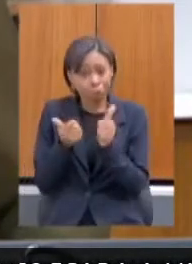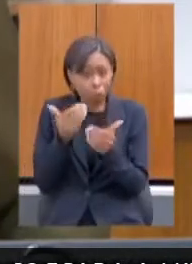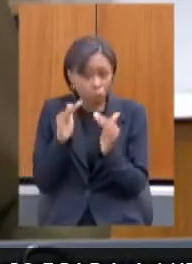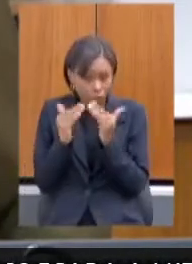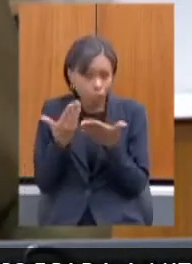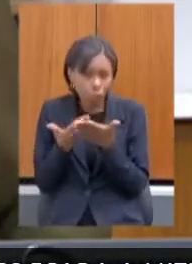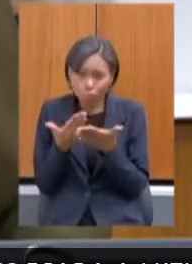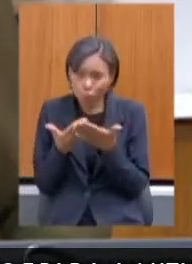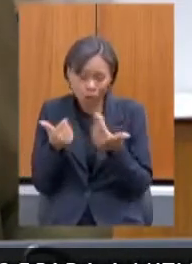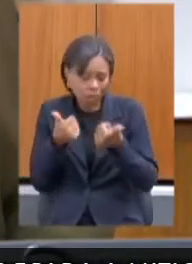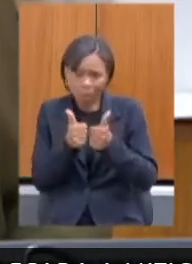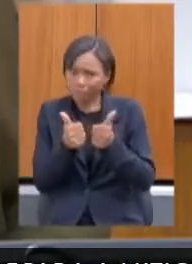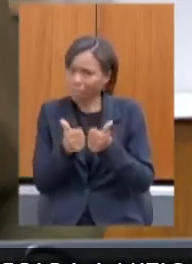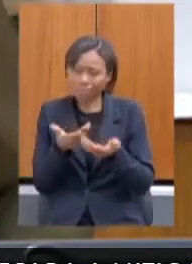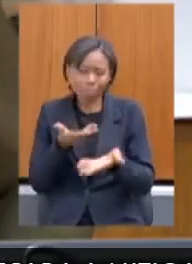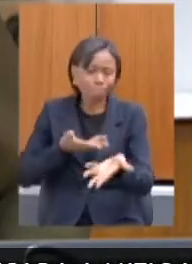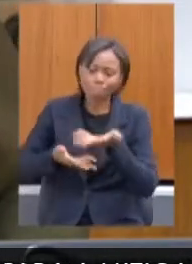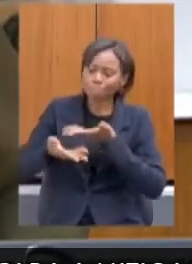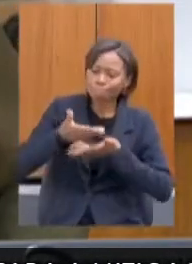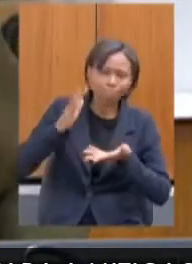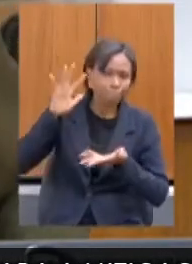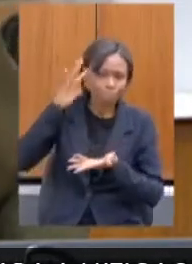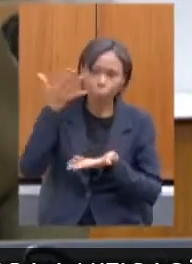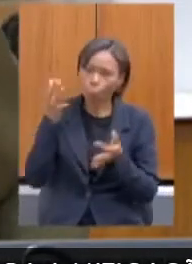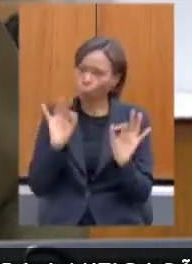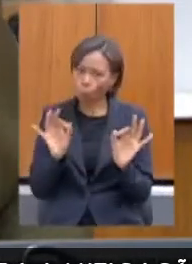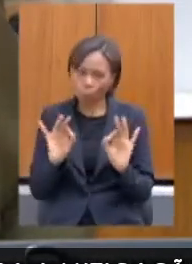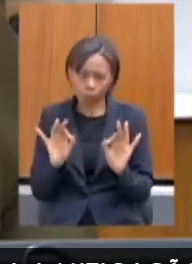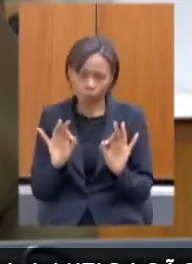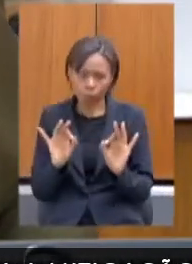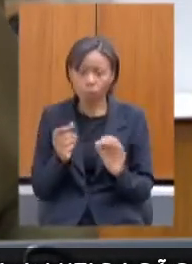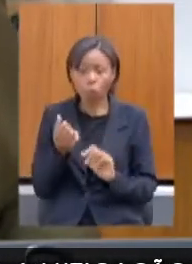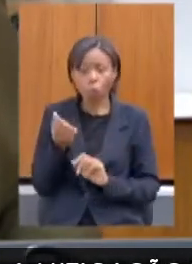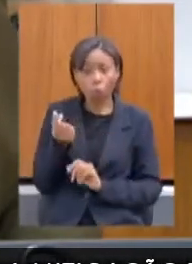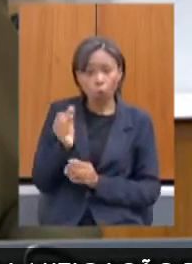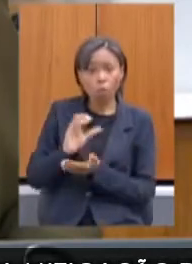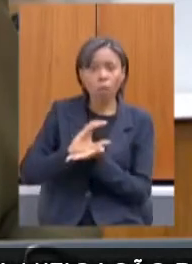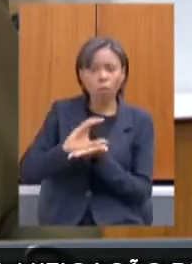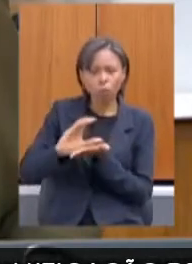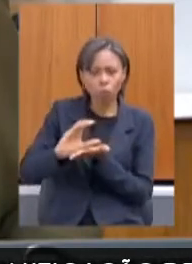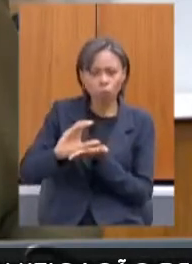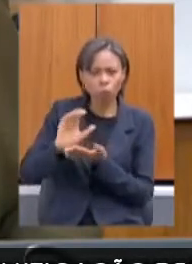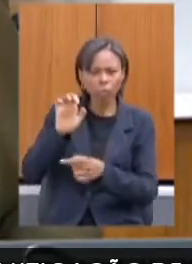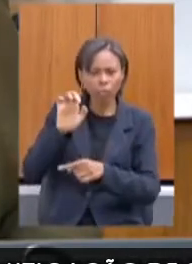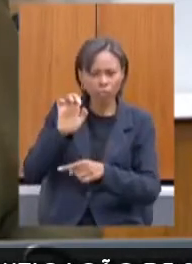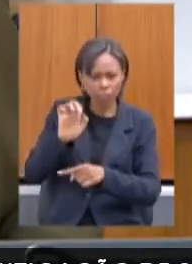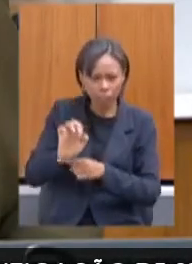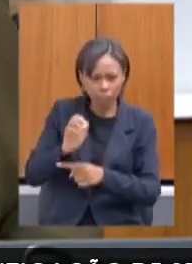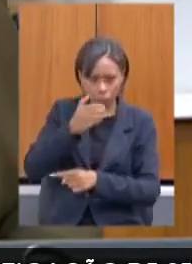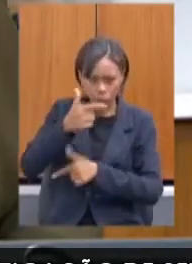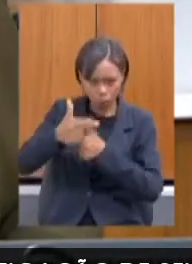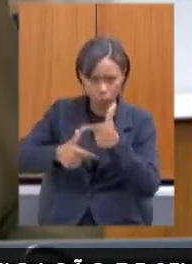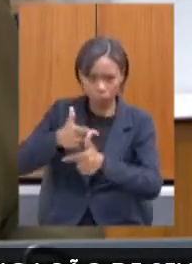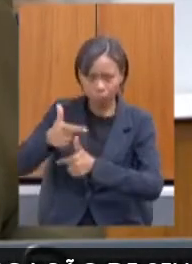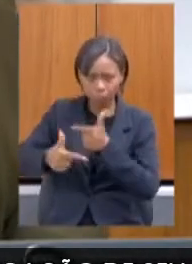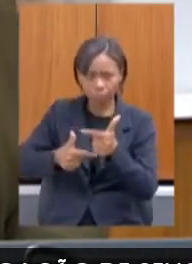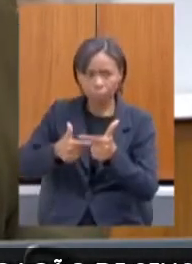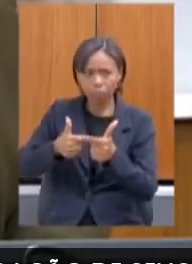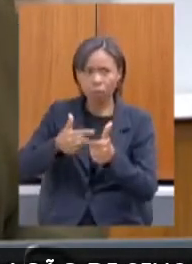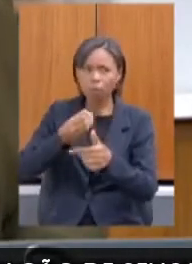nenhuma articulação. Os recursos do Fundo Estadual do Trabalho, nós estamos com uma previsão